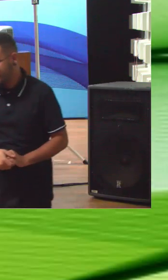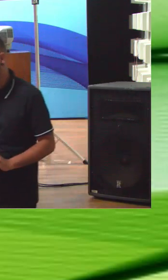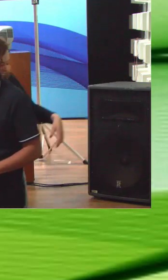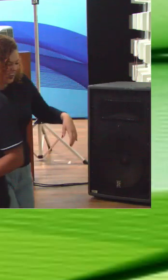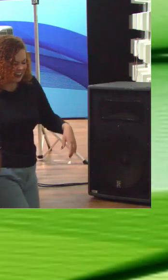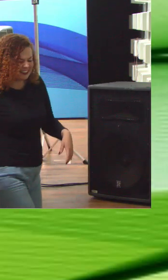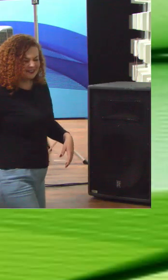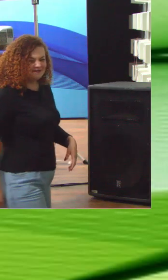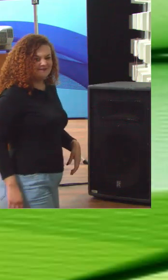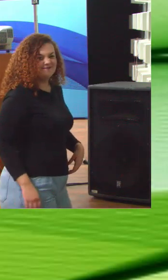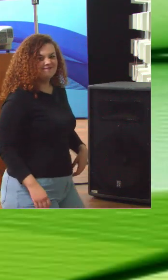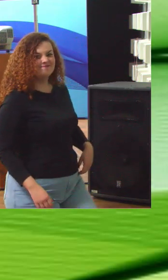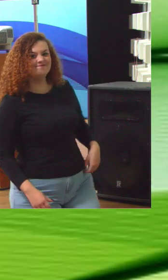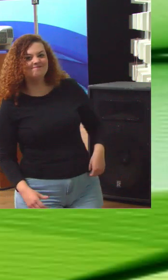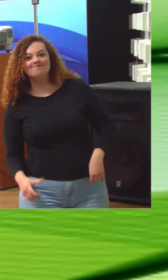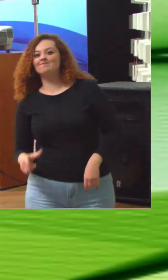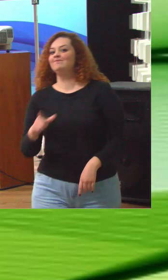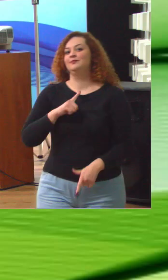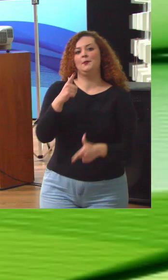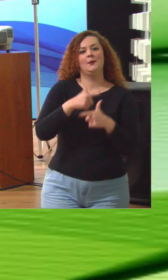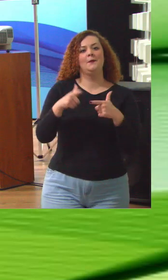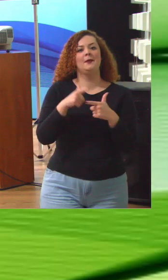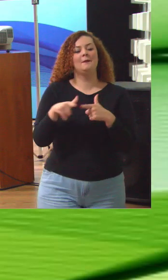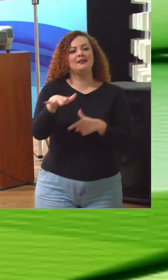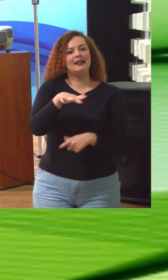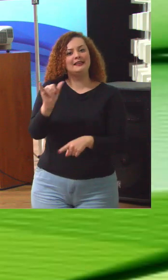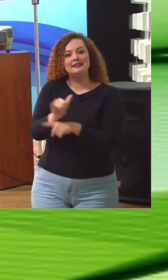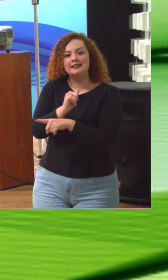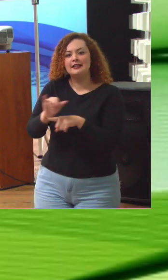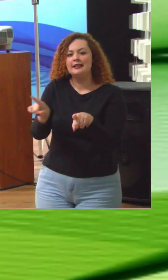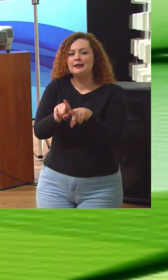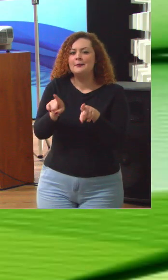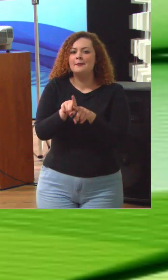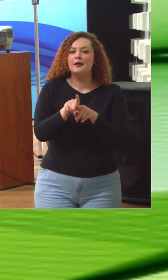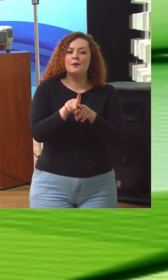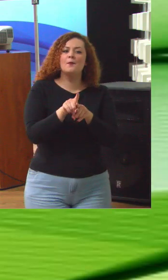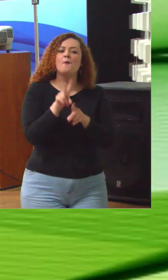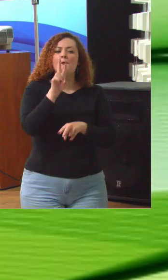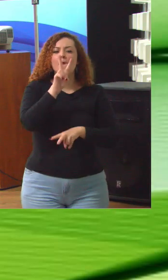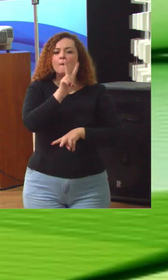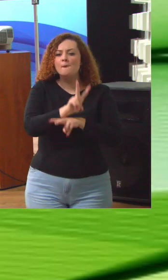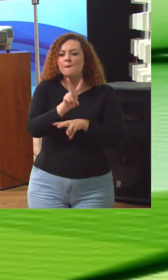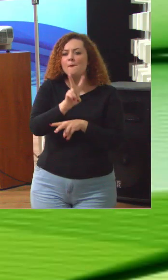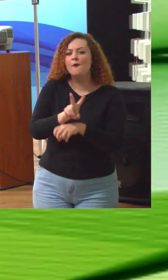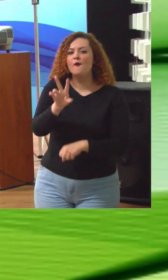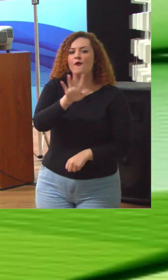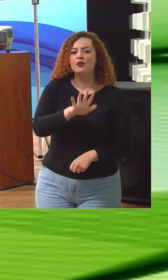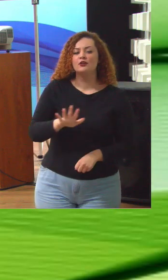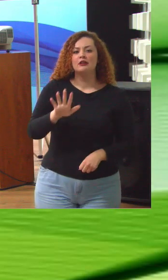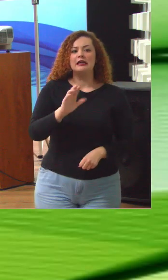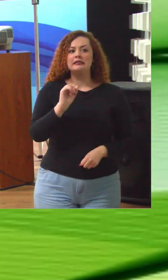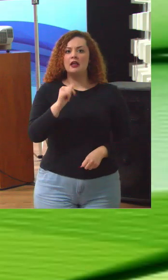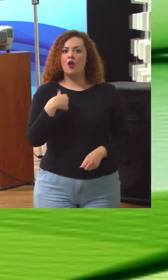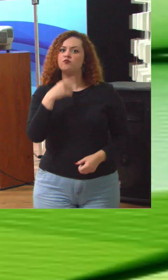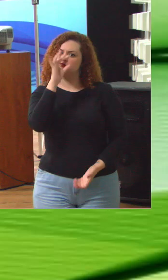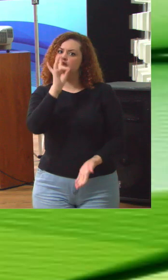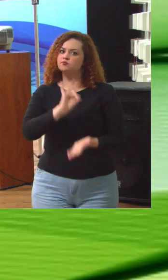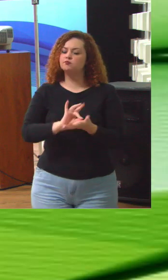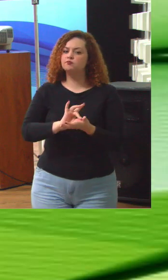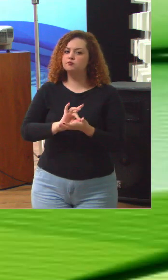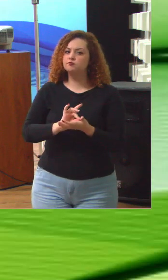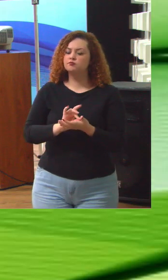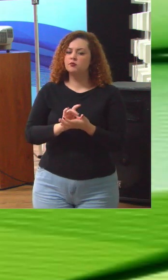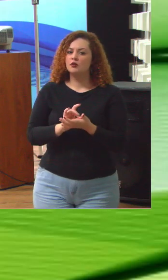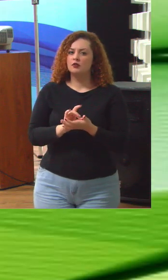também temos problema na parte de estratégia em monitorar monitorar se eu estou de fato realizando a